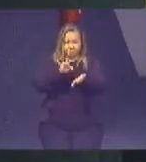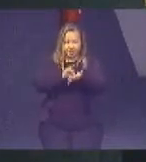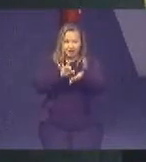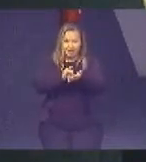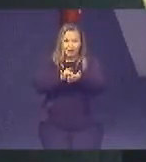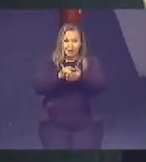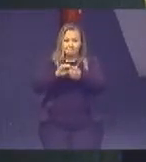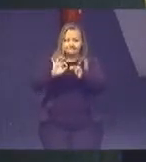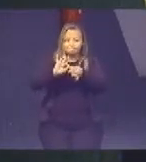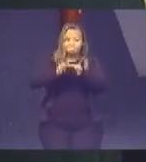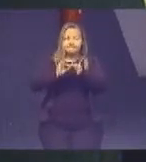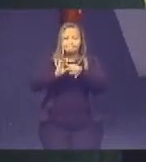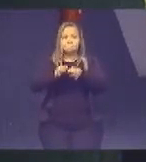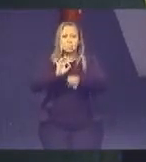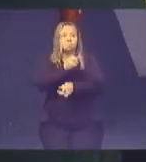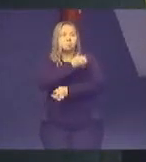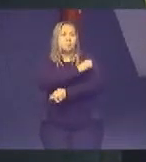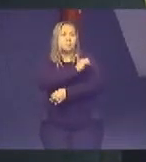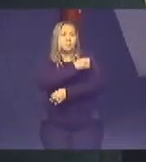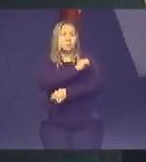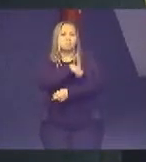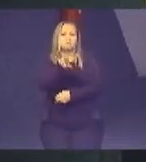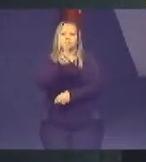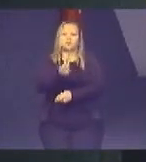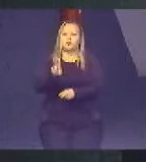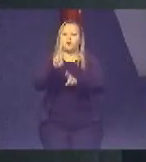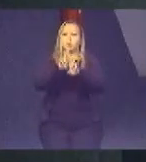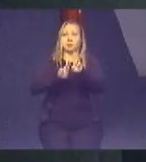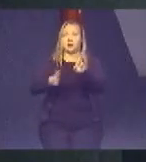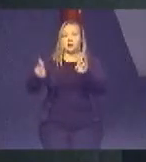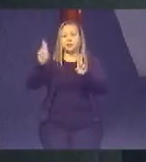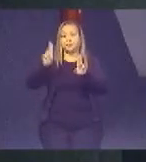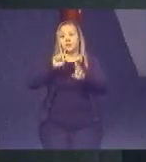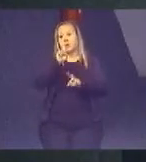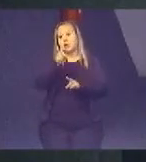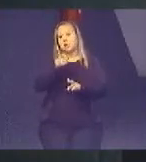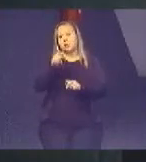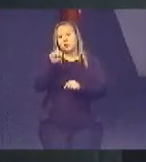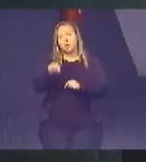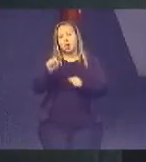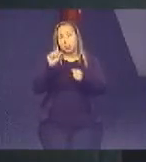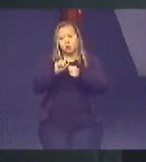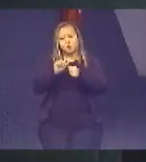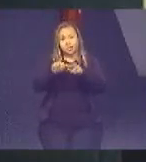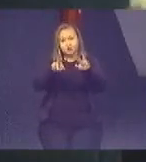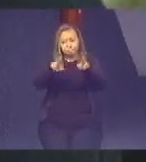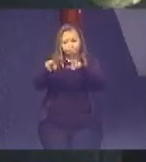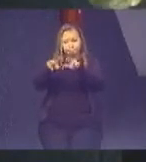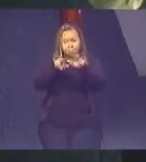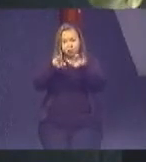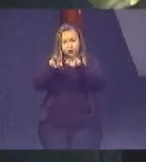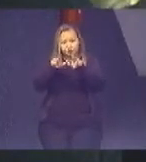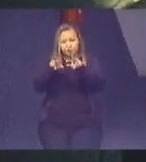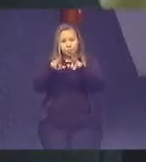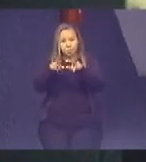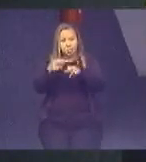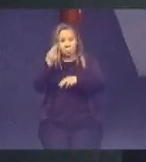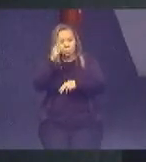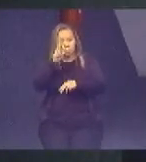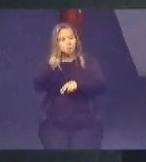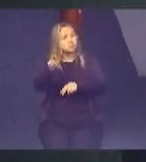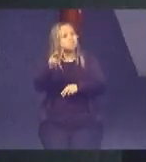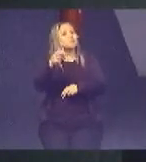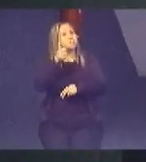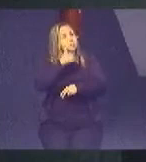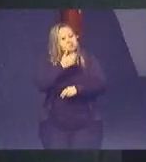oficina de universitários. São eles que fazem a diferença como os senhores puderam ver